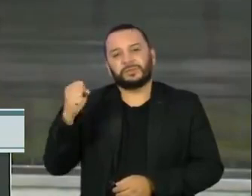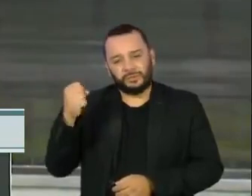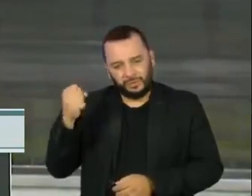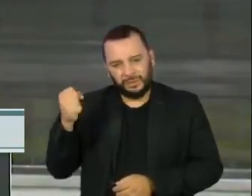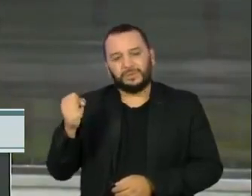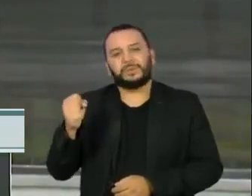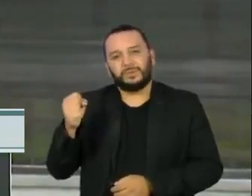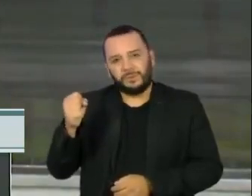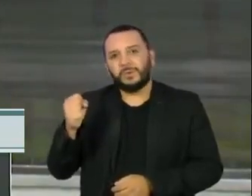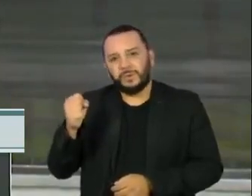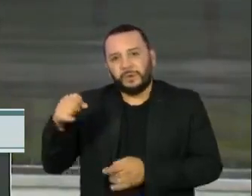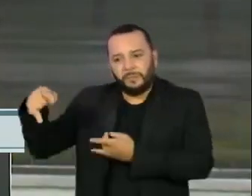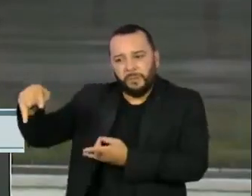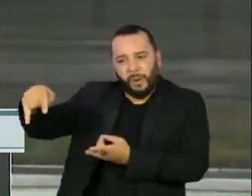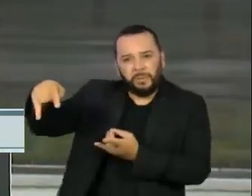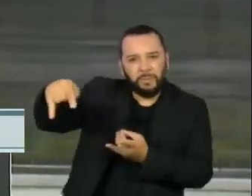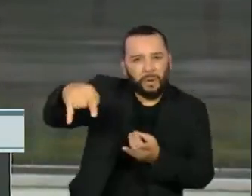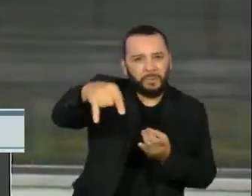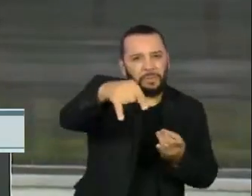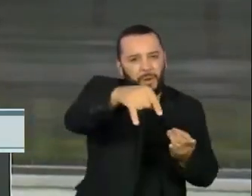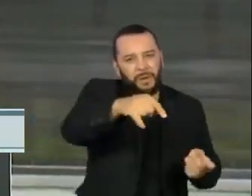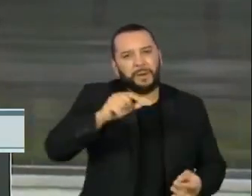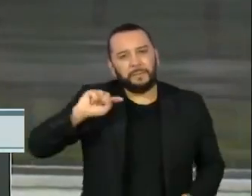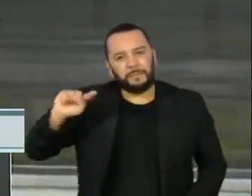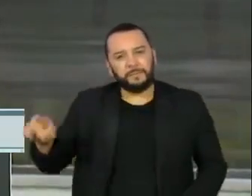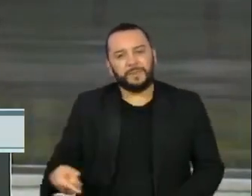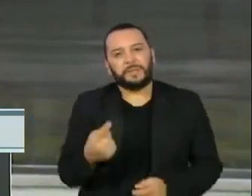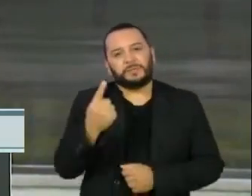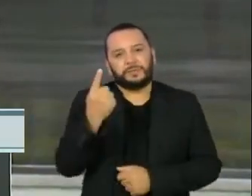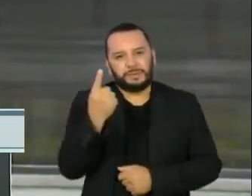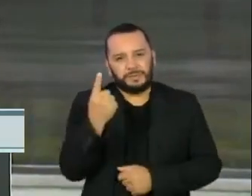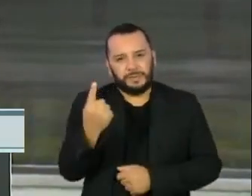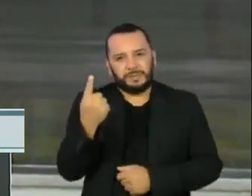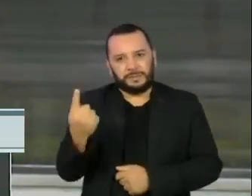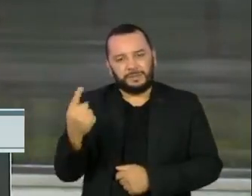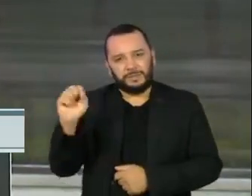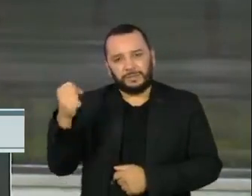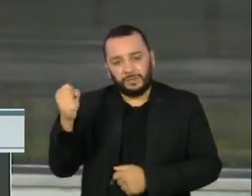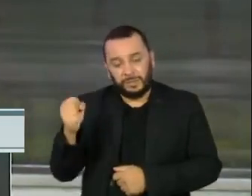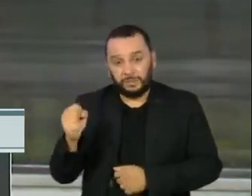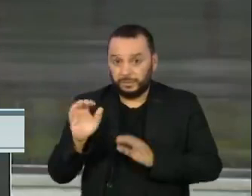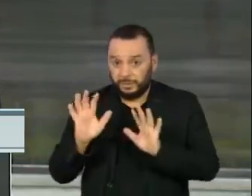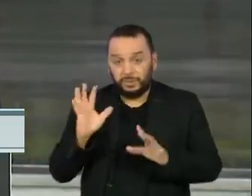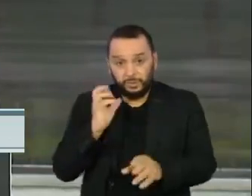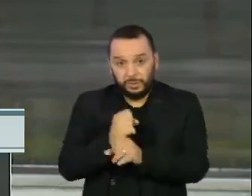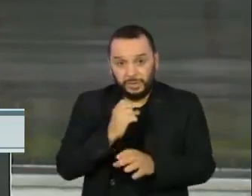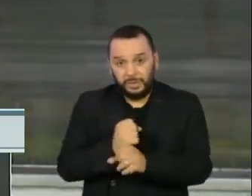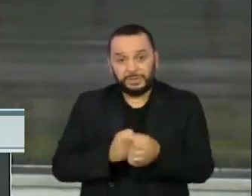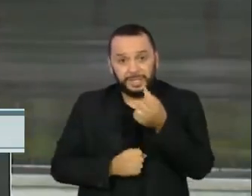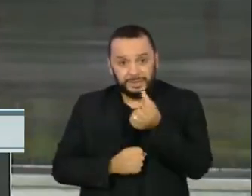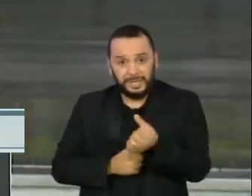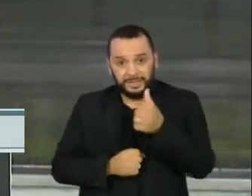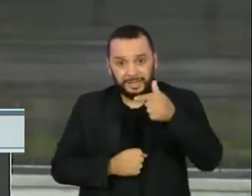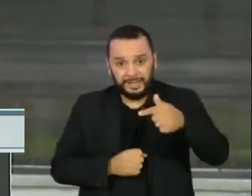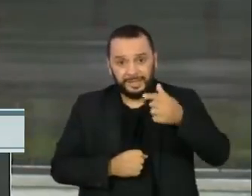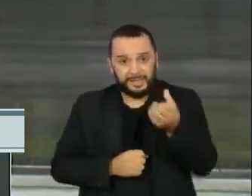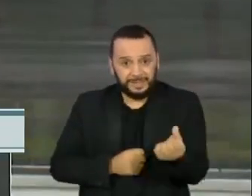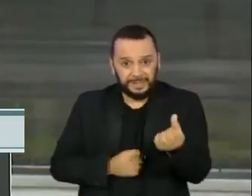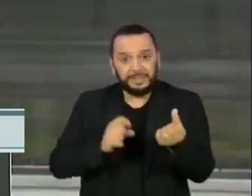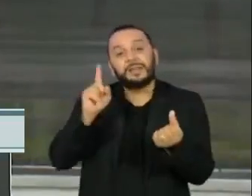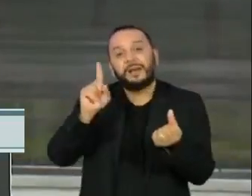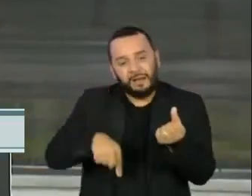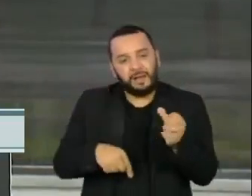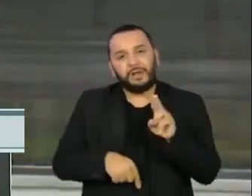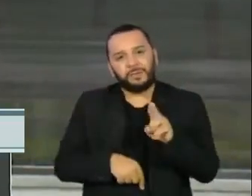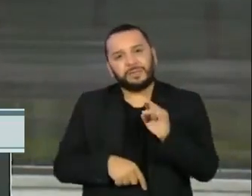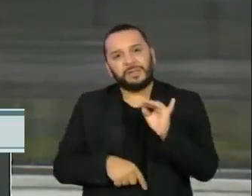leitos de UTI. Todos estarão operando neste mês de março. Mais do que a